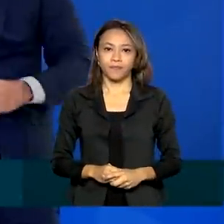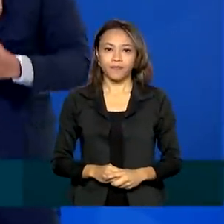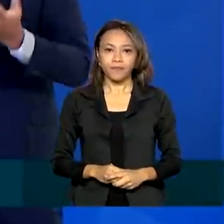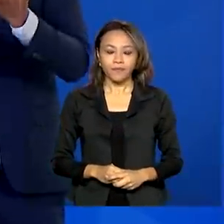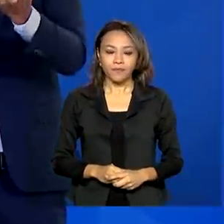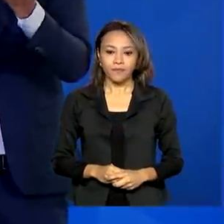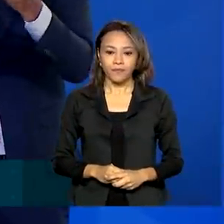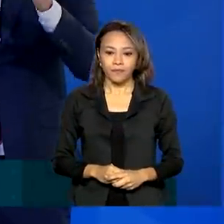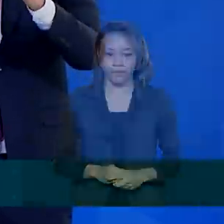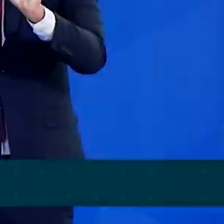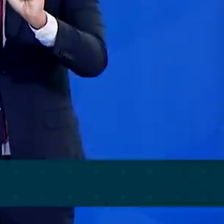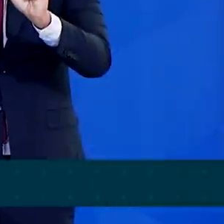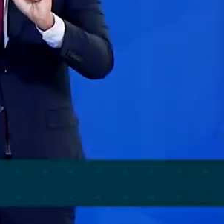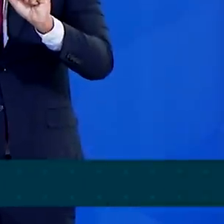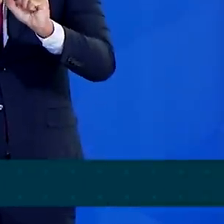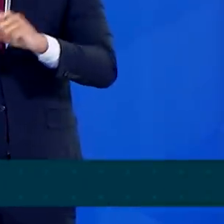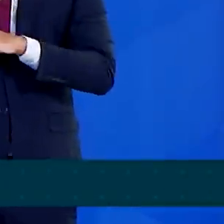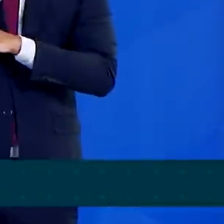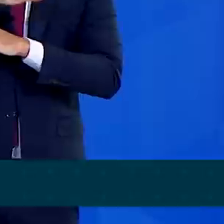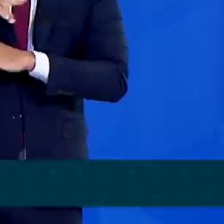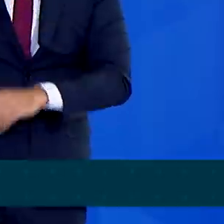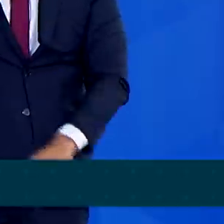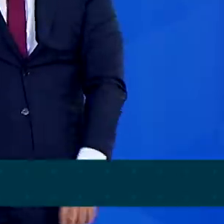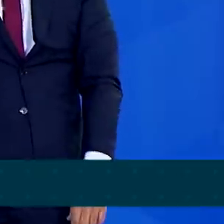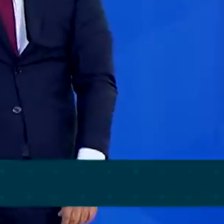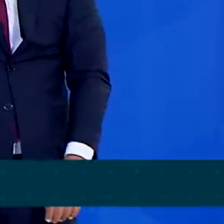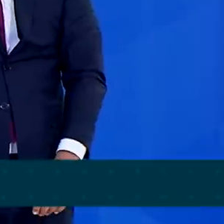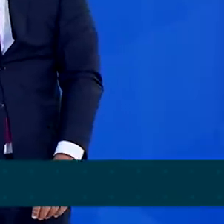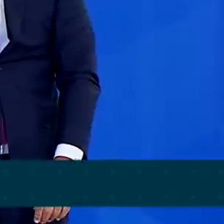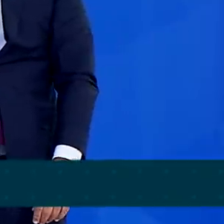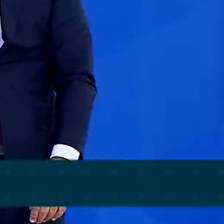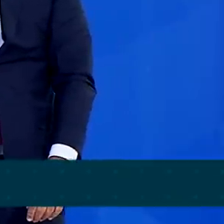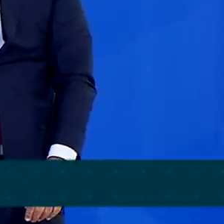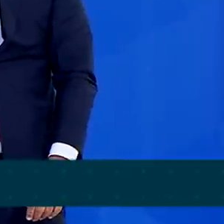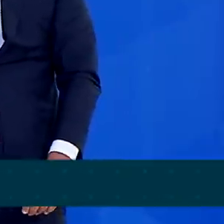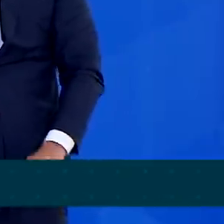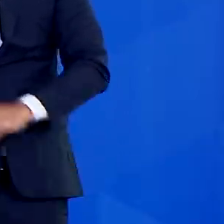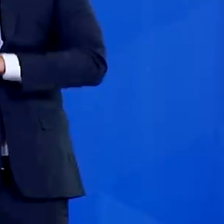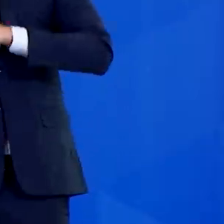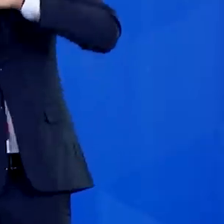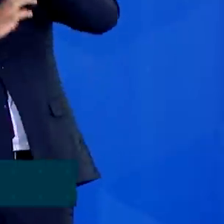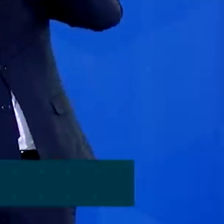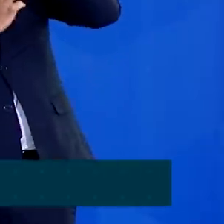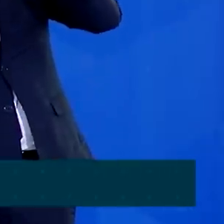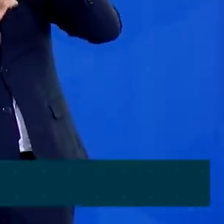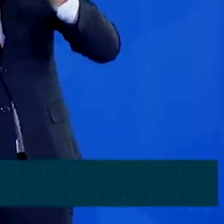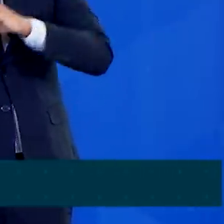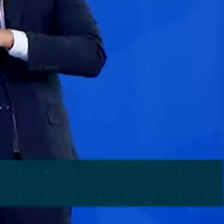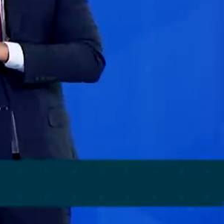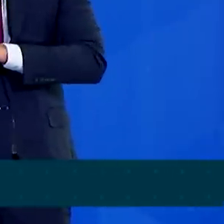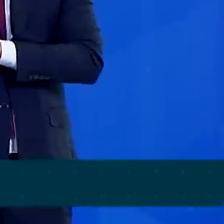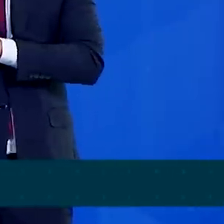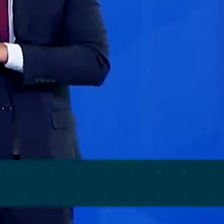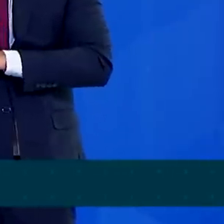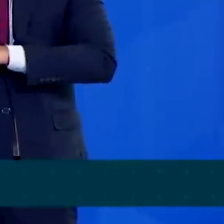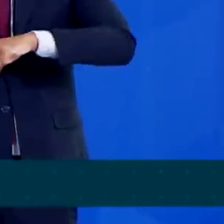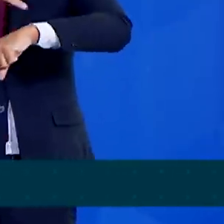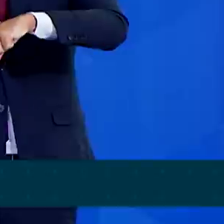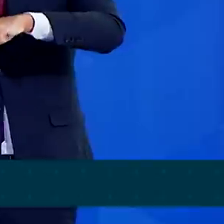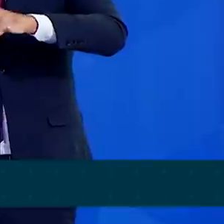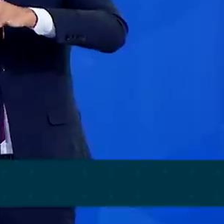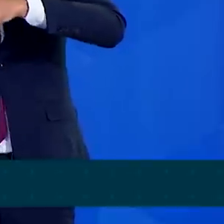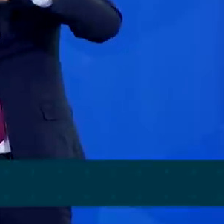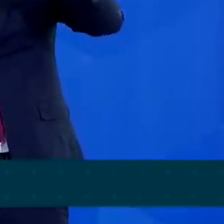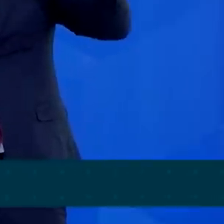o setor privado, pessoas físicas ou jurídicas, nacionais ou estrangeiras,